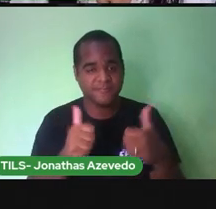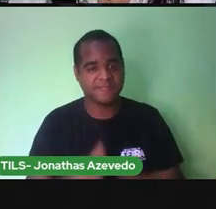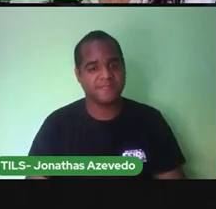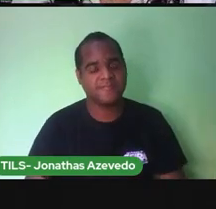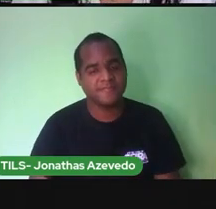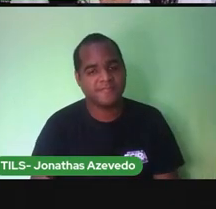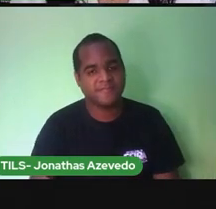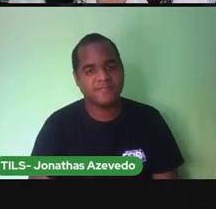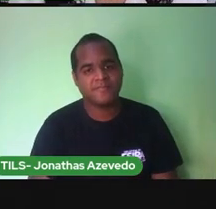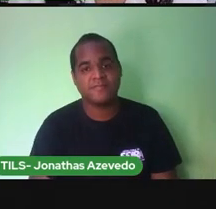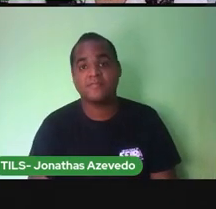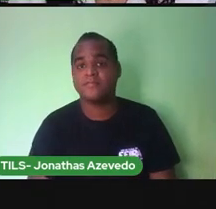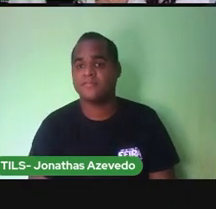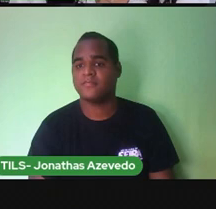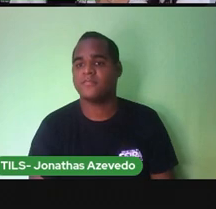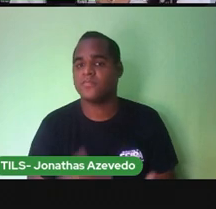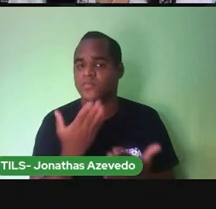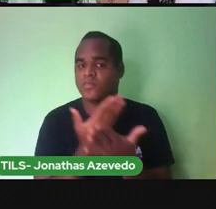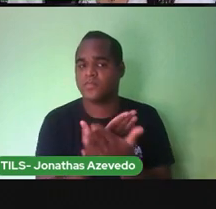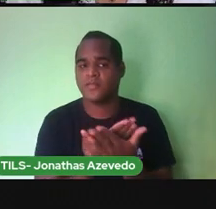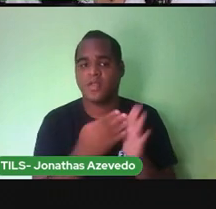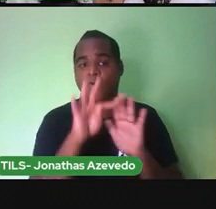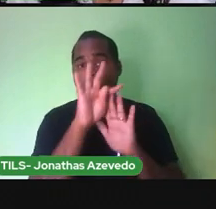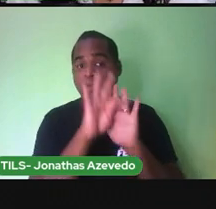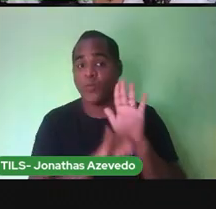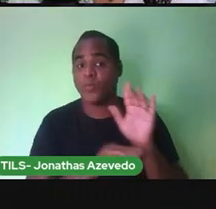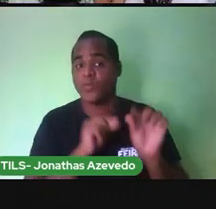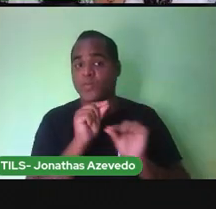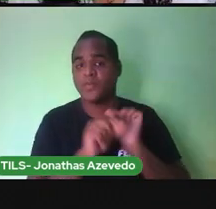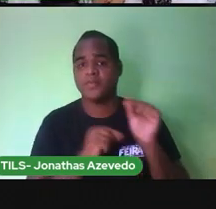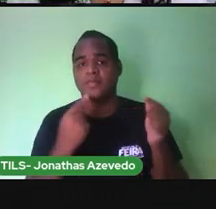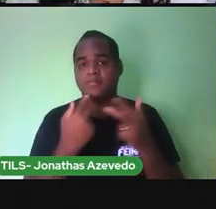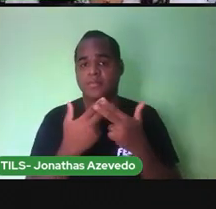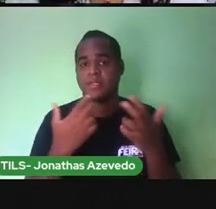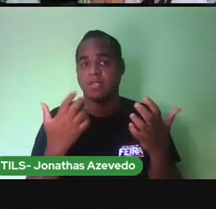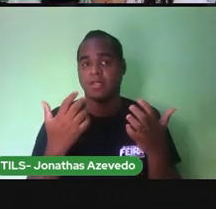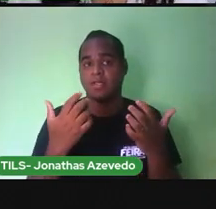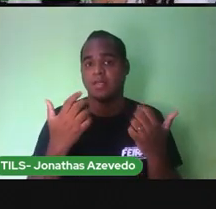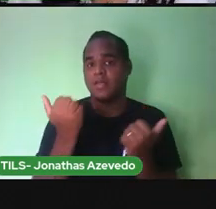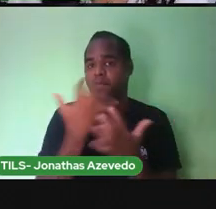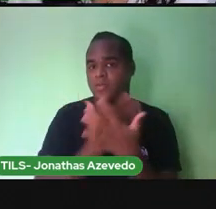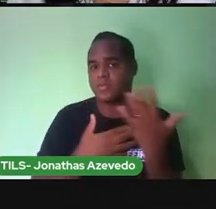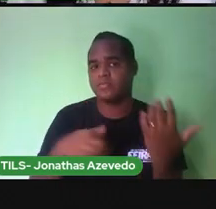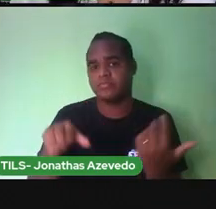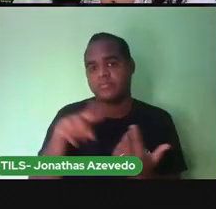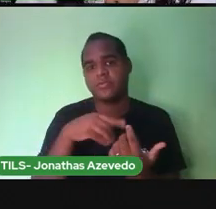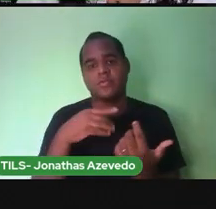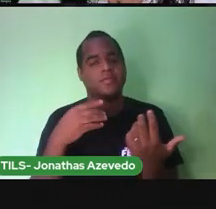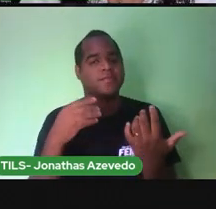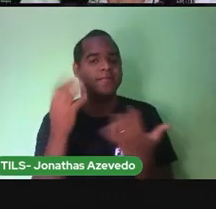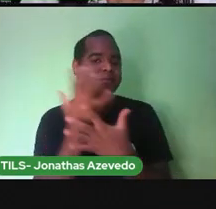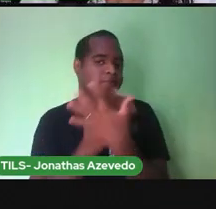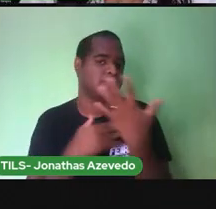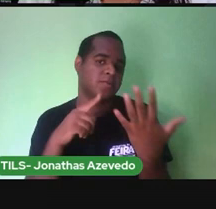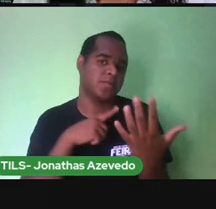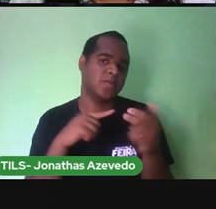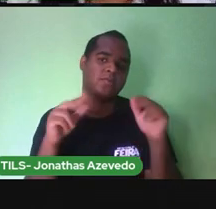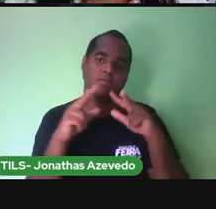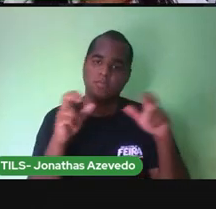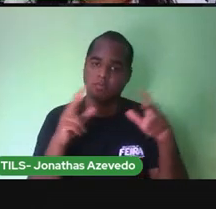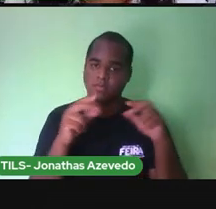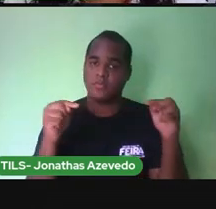O estudo do nosso texto A música que nós cantamos Tem um título